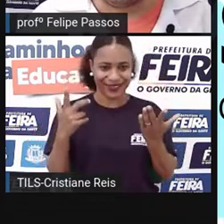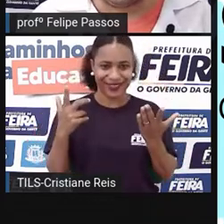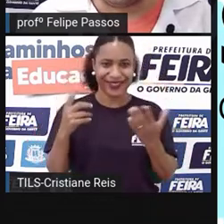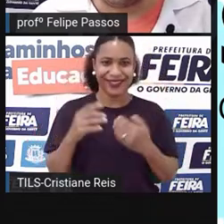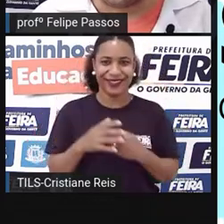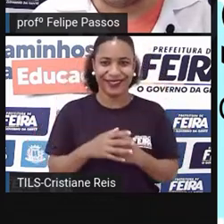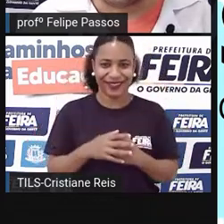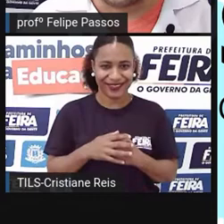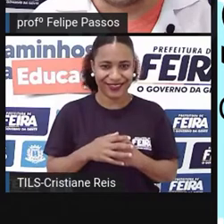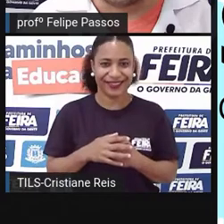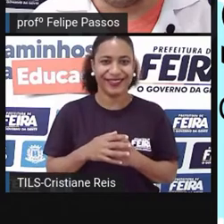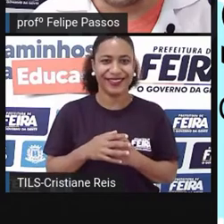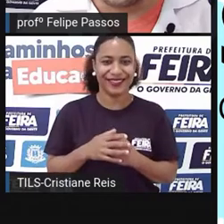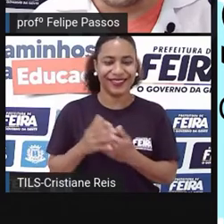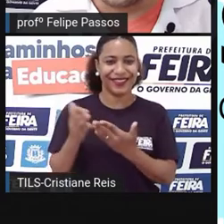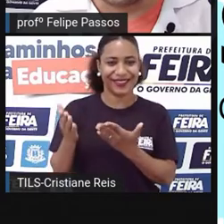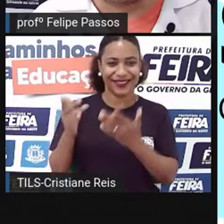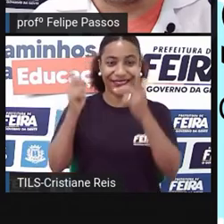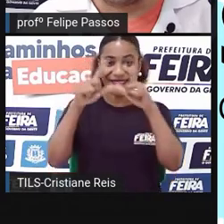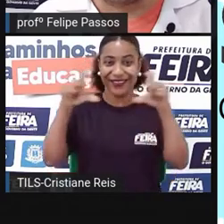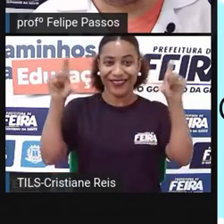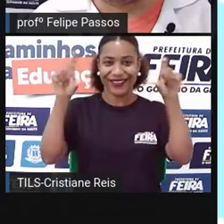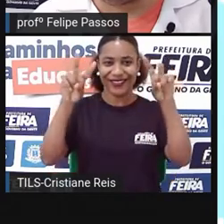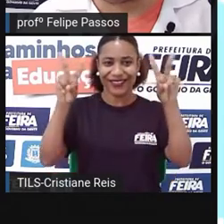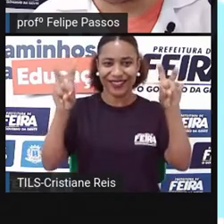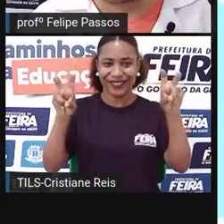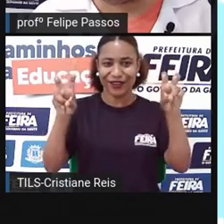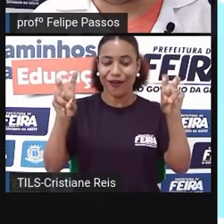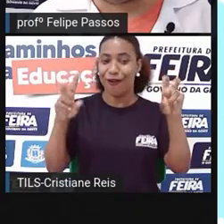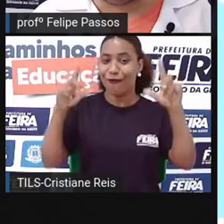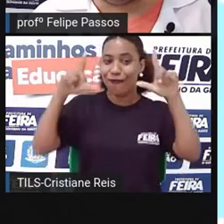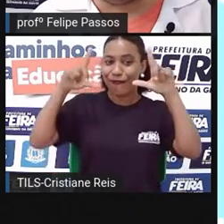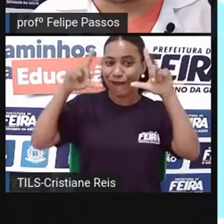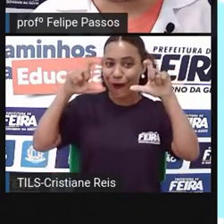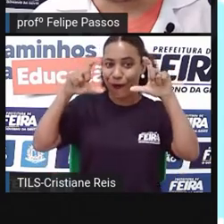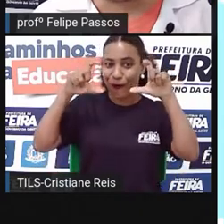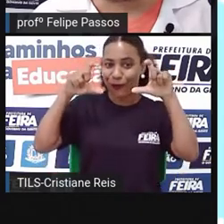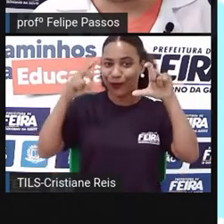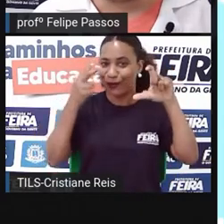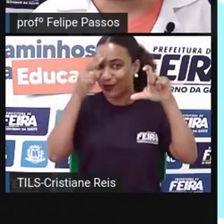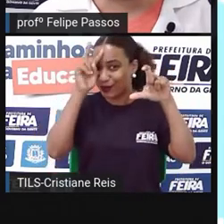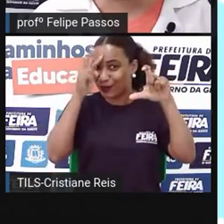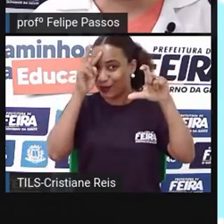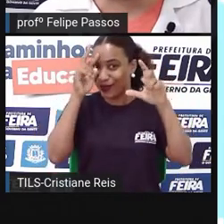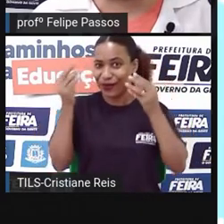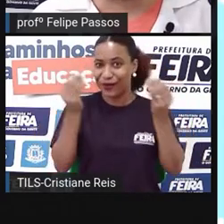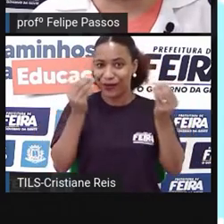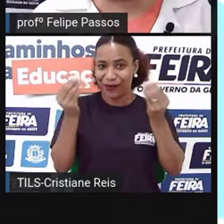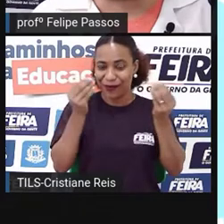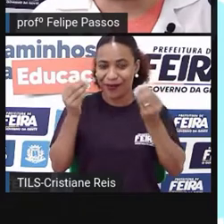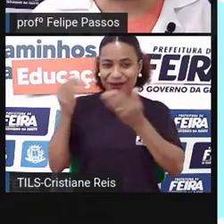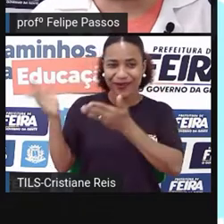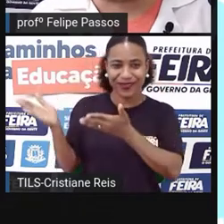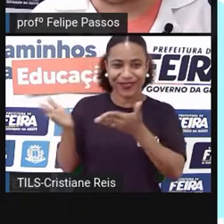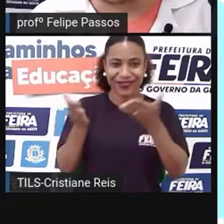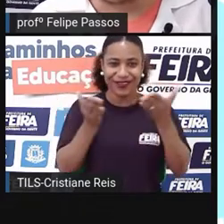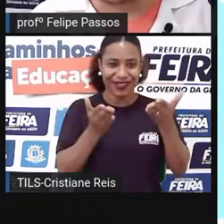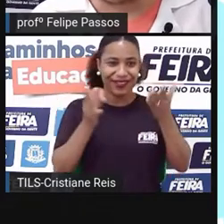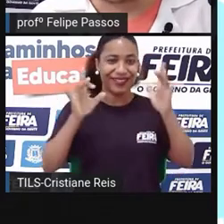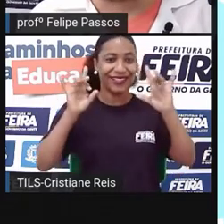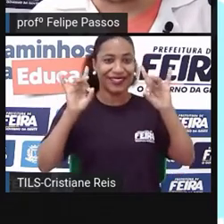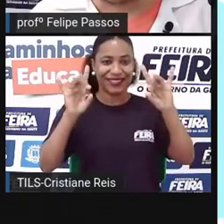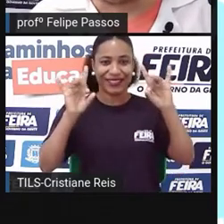colocar aqui o título para vocês, ó, a história da fotografia, né? Eu trouxe um convidado super especial,